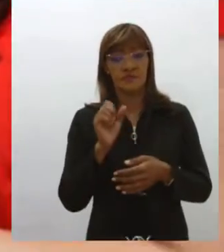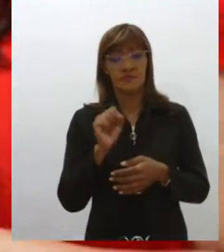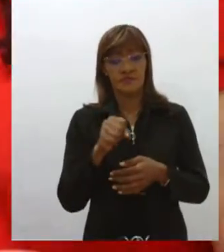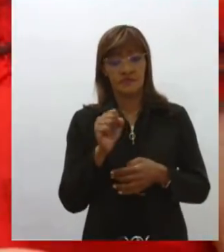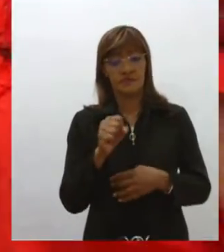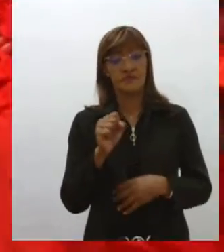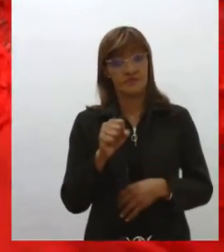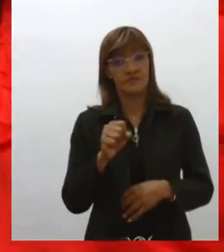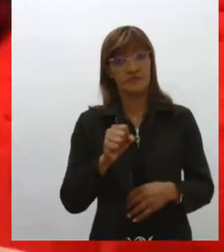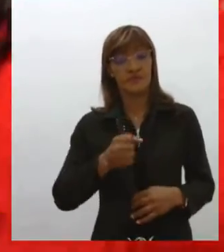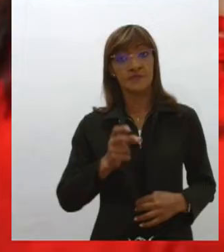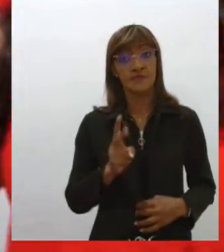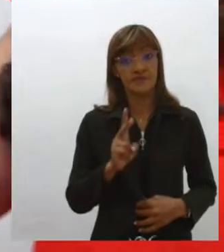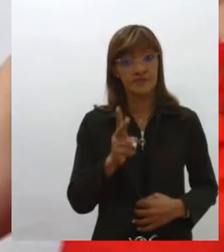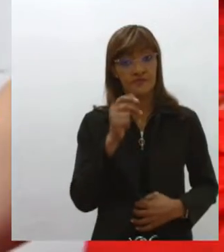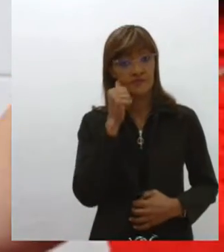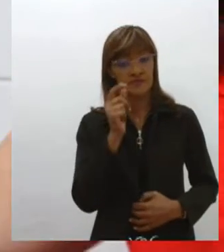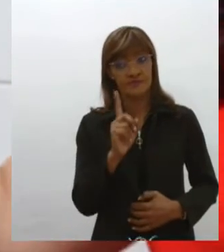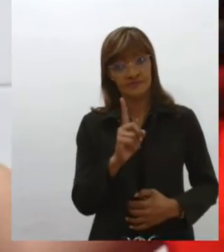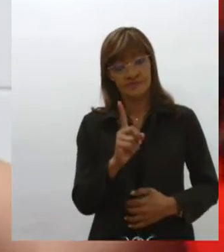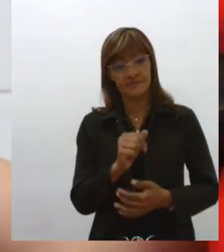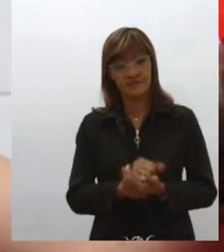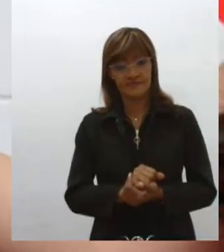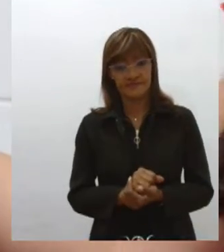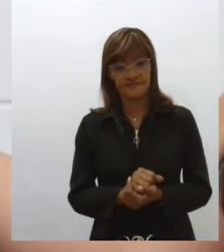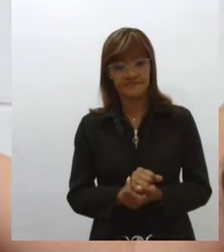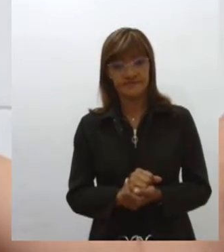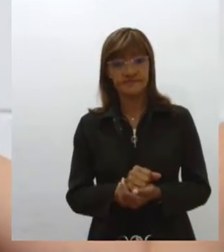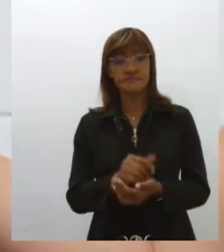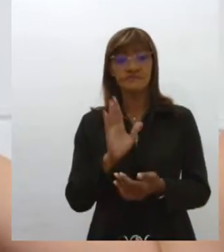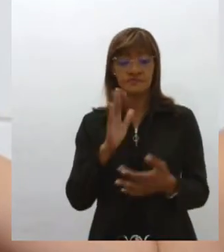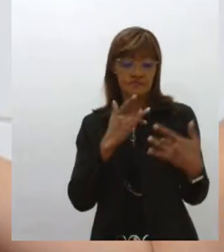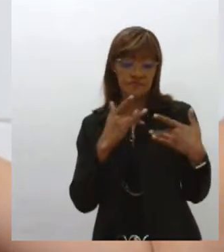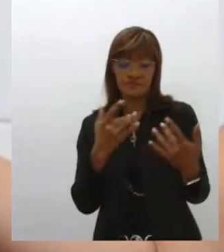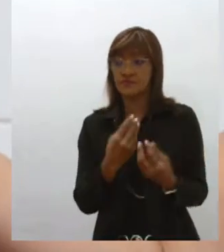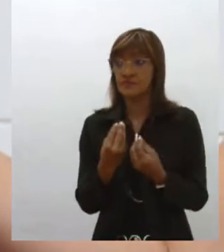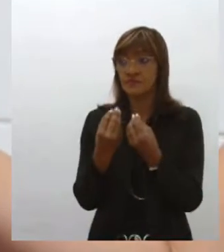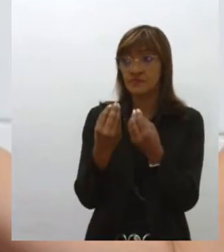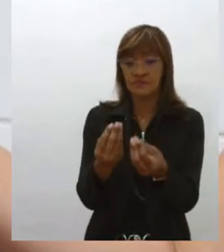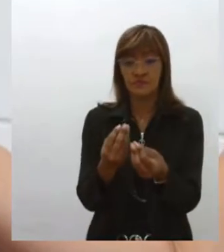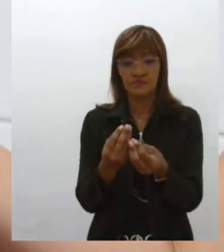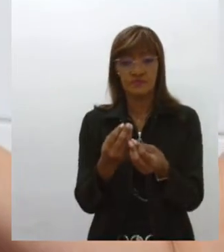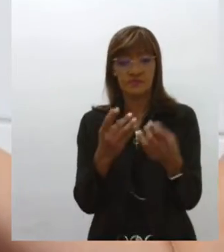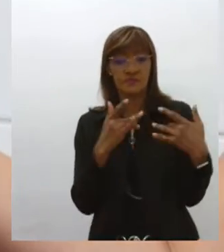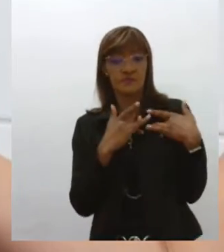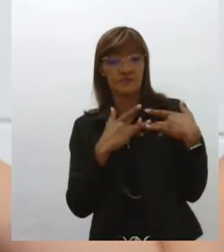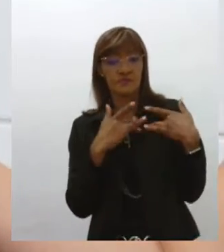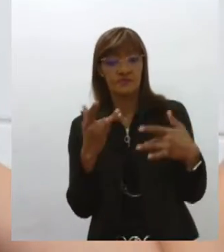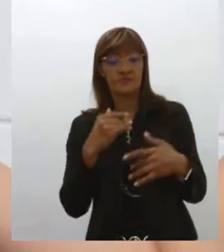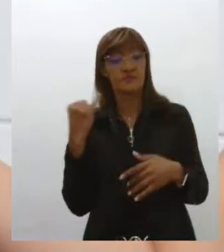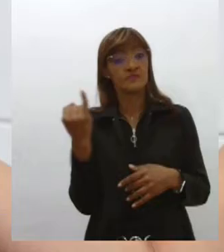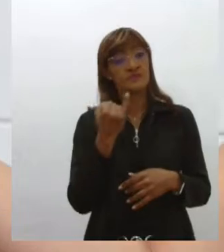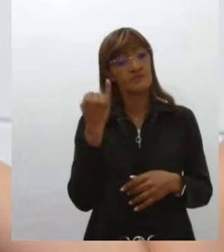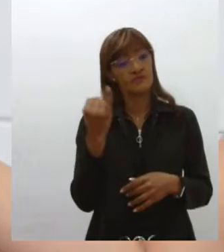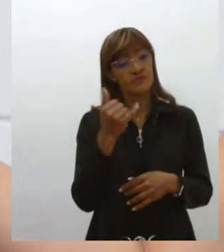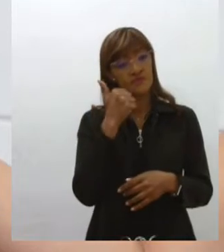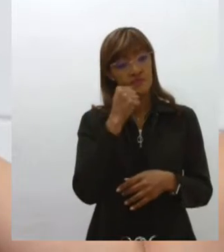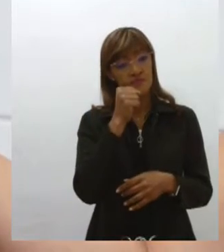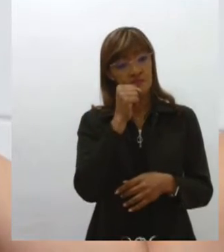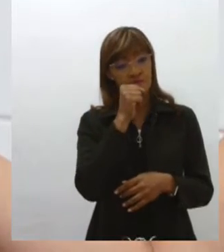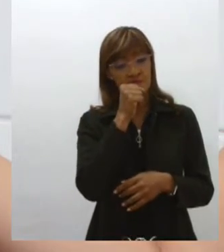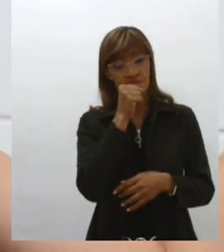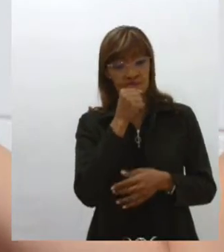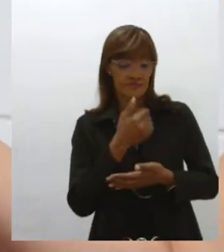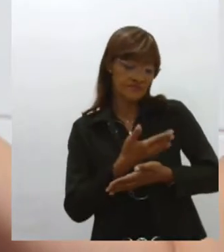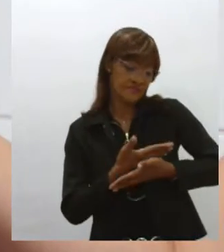sempre é o da mãe, Através da doação. Sim, através da doação. E é importante a gente falar que a doação de leite de uma mãe para um